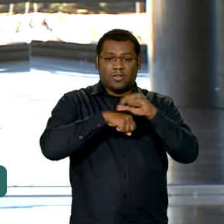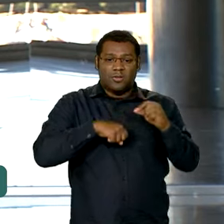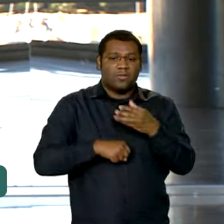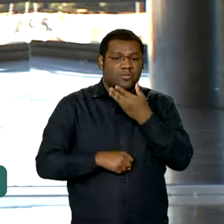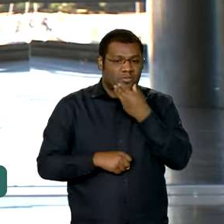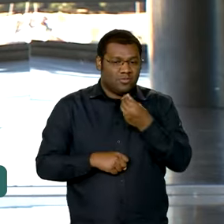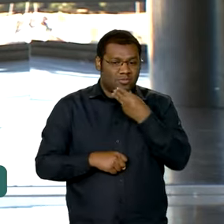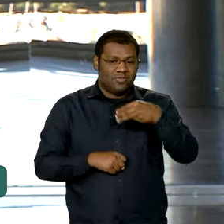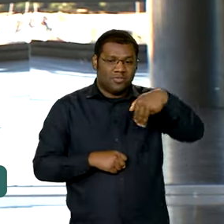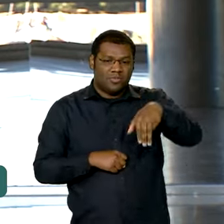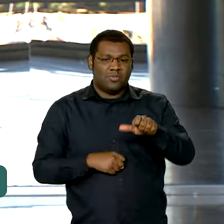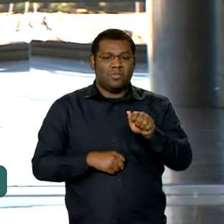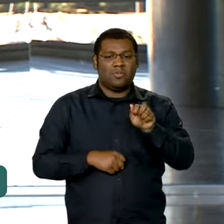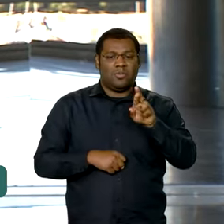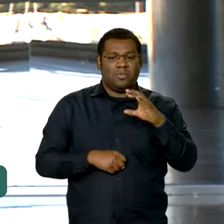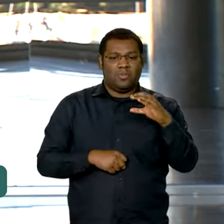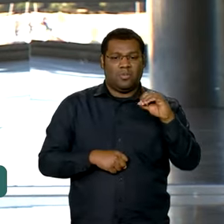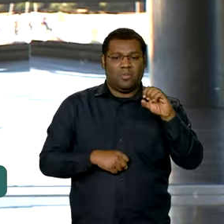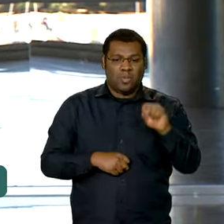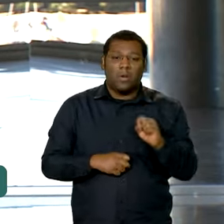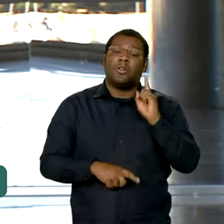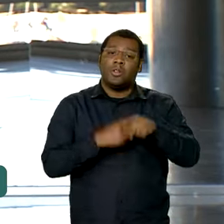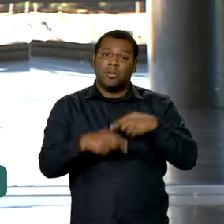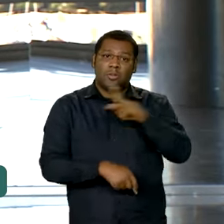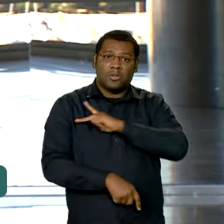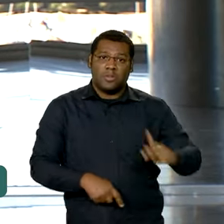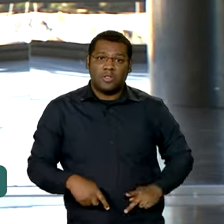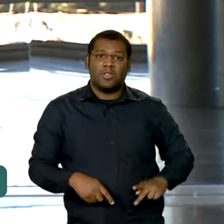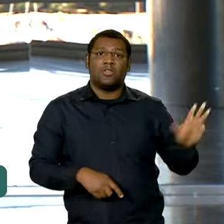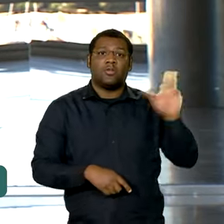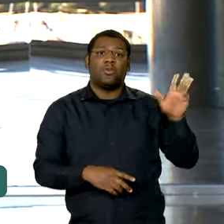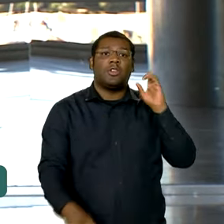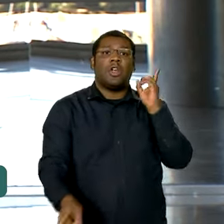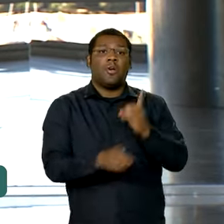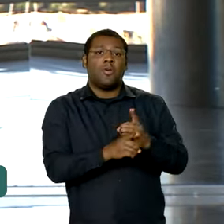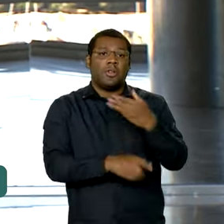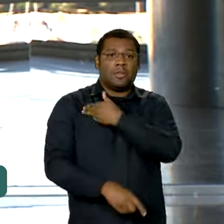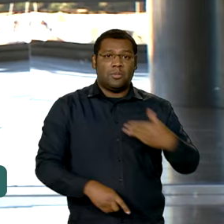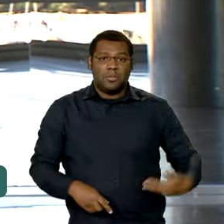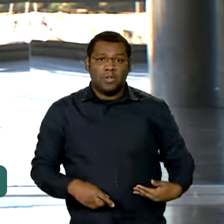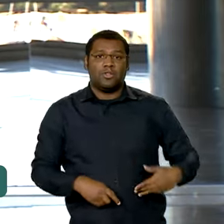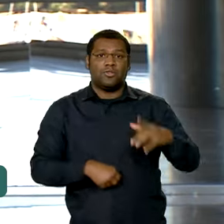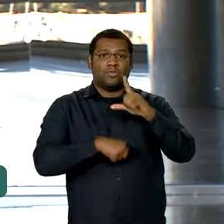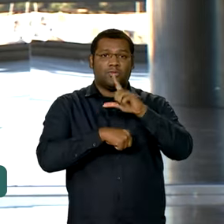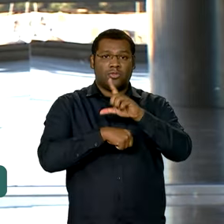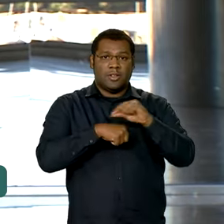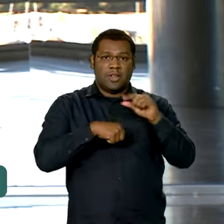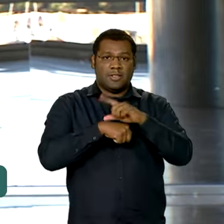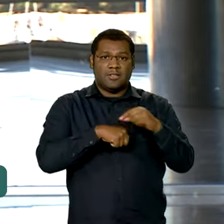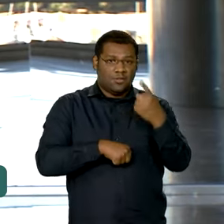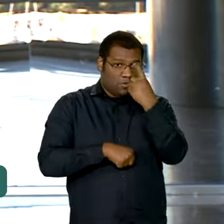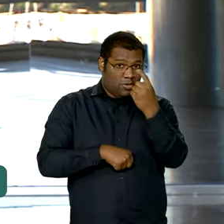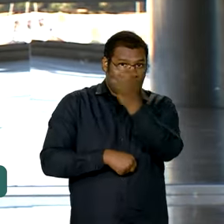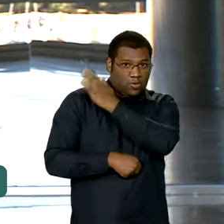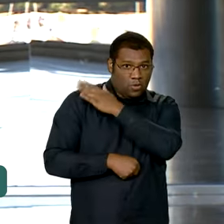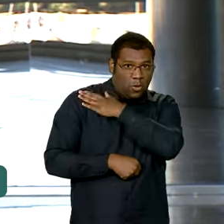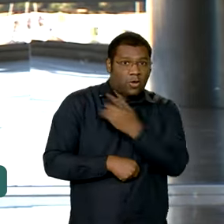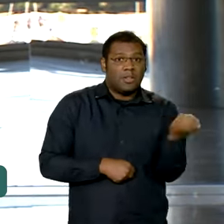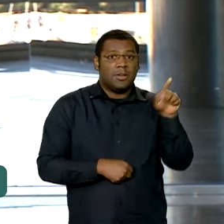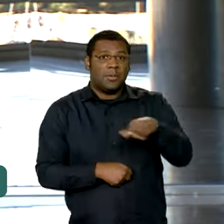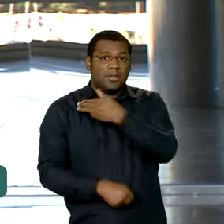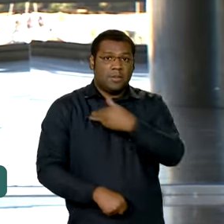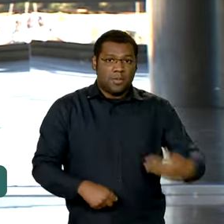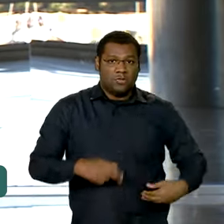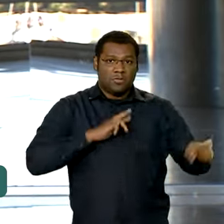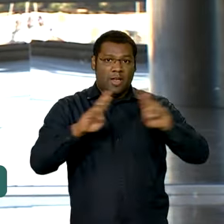Rogério de Souza. Depois, ele tem um encontro com o ministro da Casa Civil, Rui Costa, o ministro das Relações Institucionais, Alexandre Padilha,